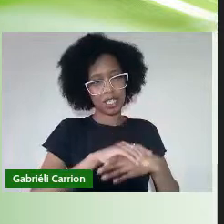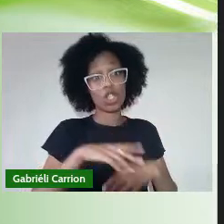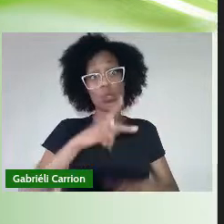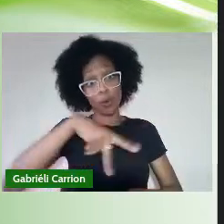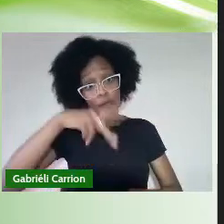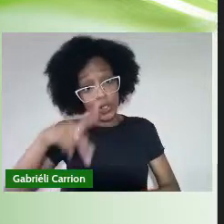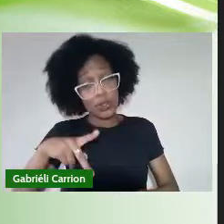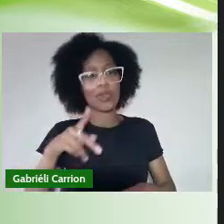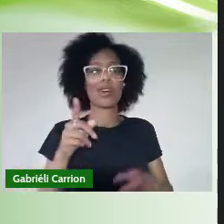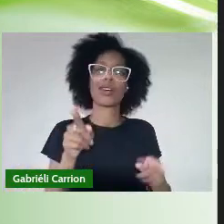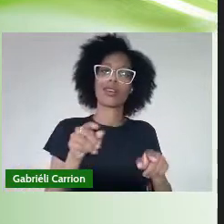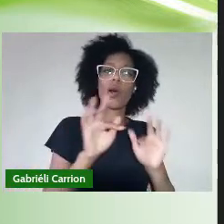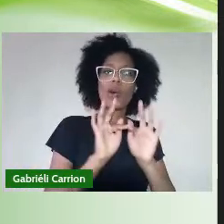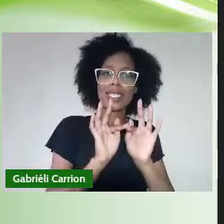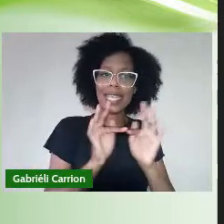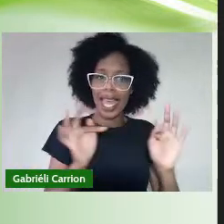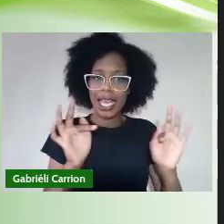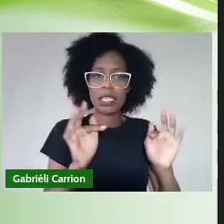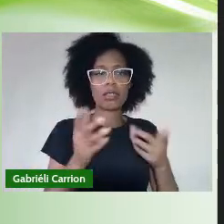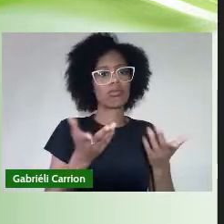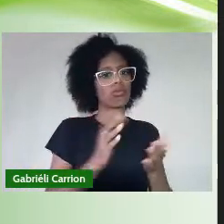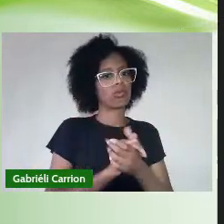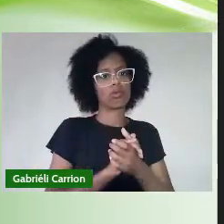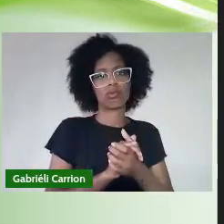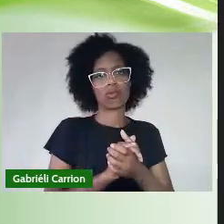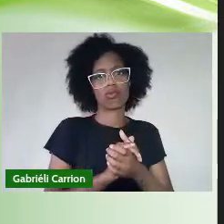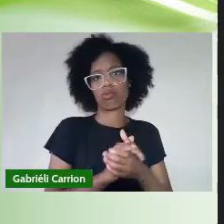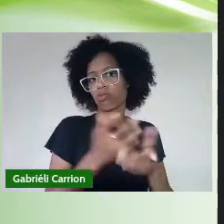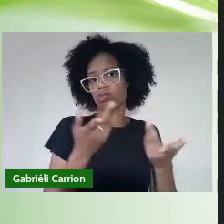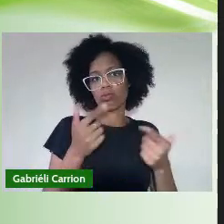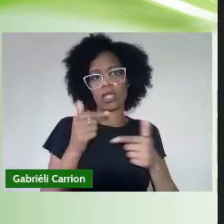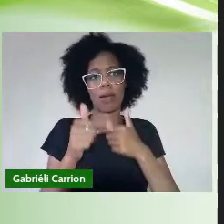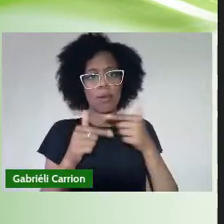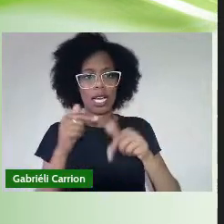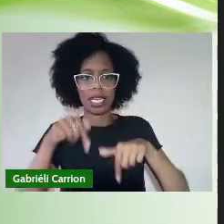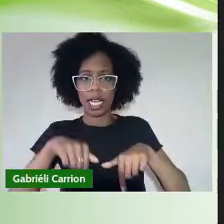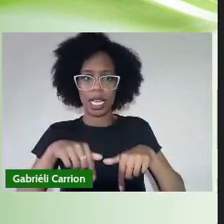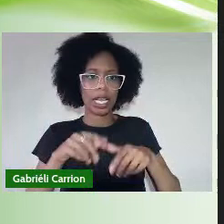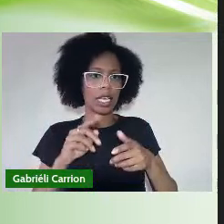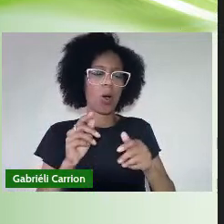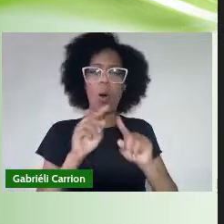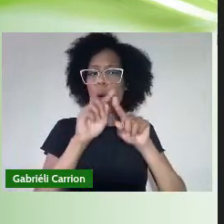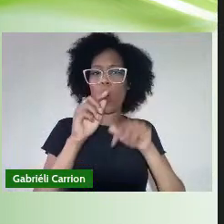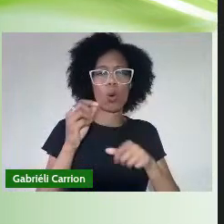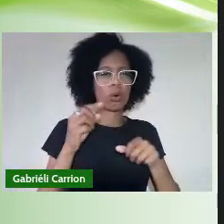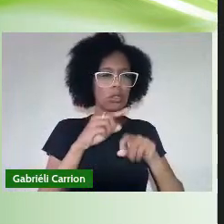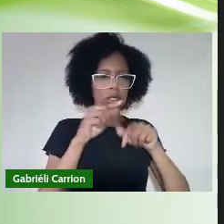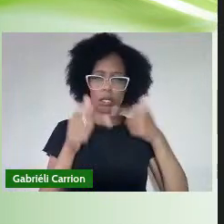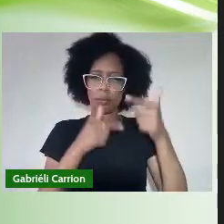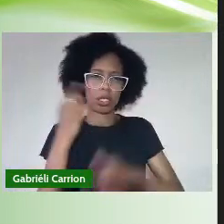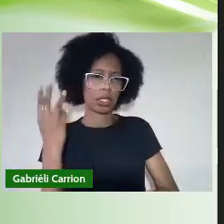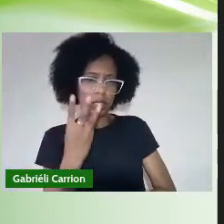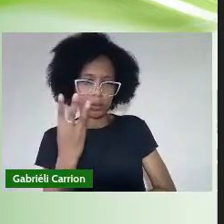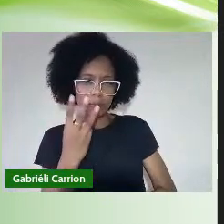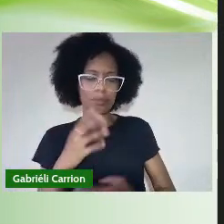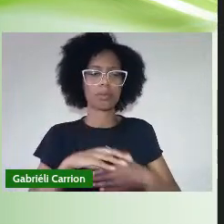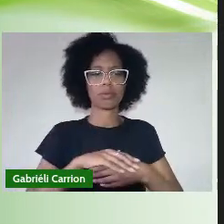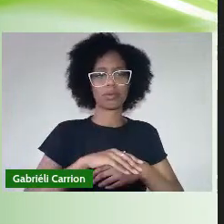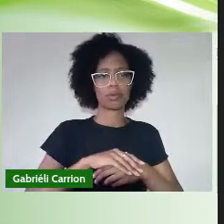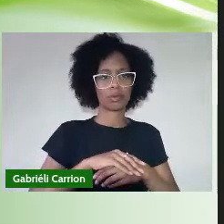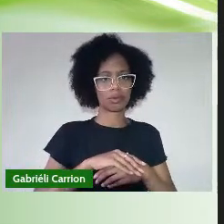técnicos Sejam eles de carreira Sejam os terceirizados Que